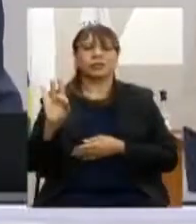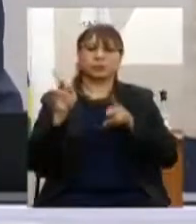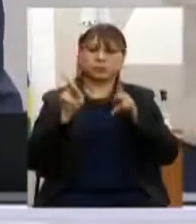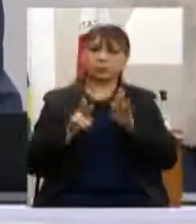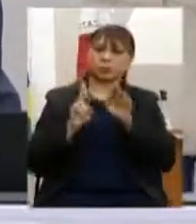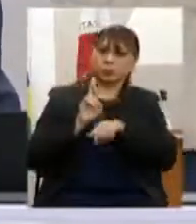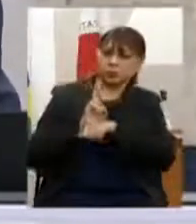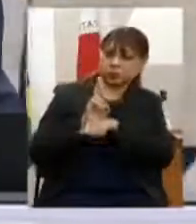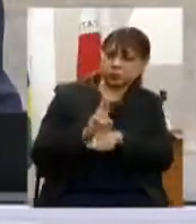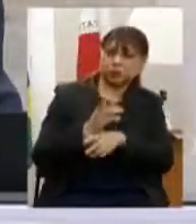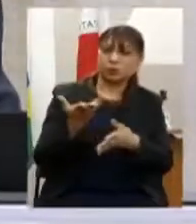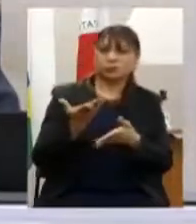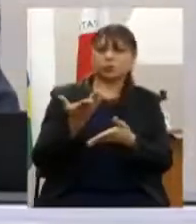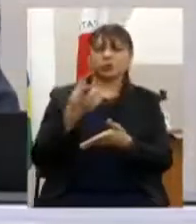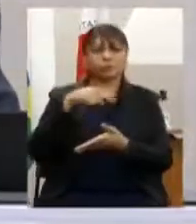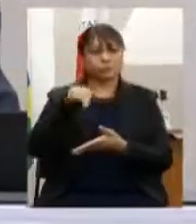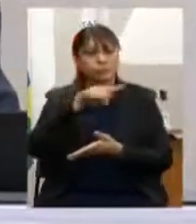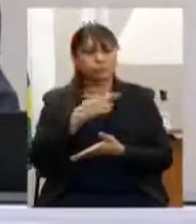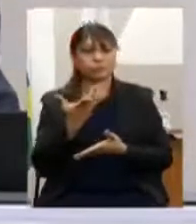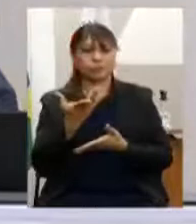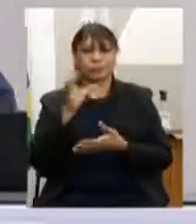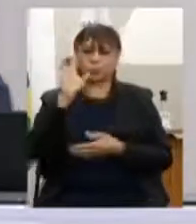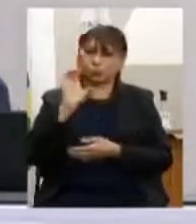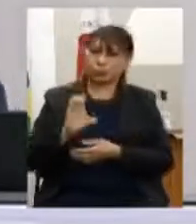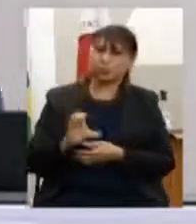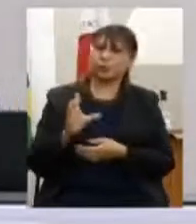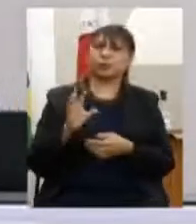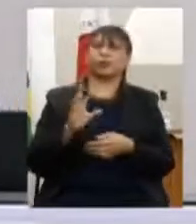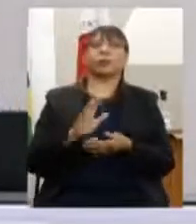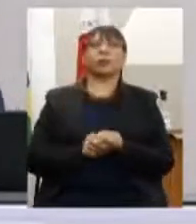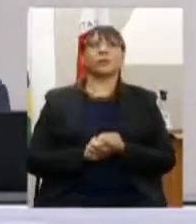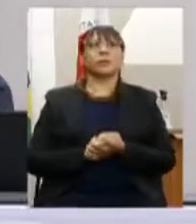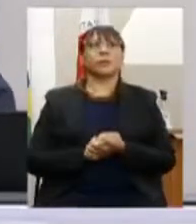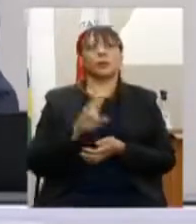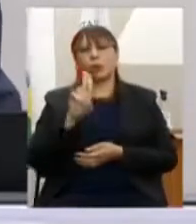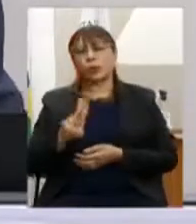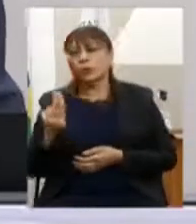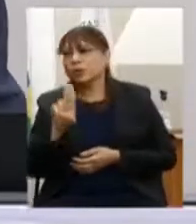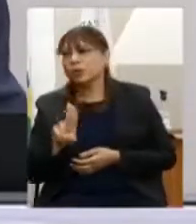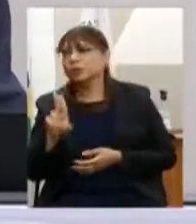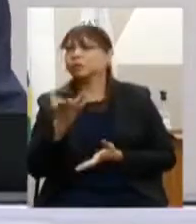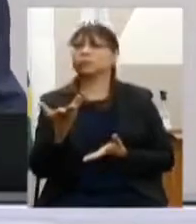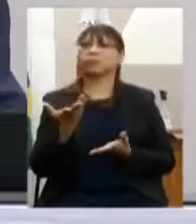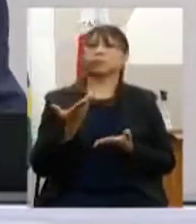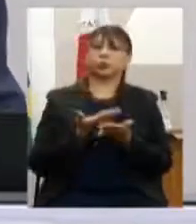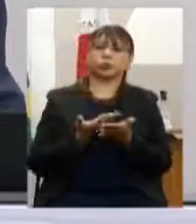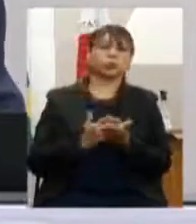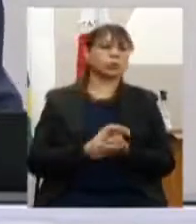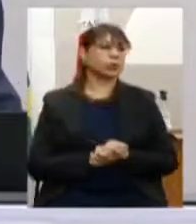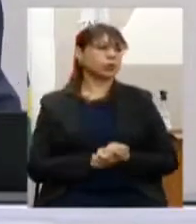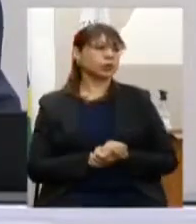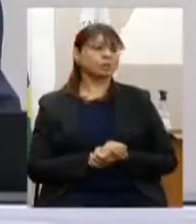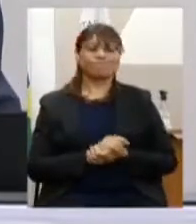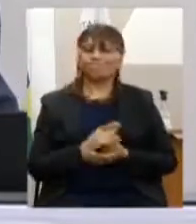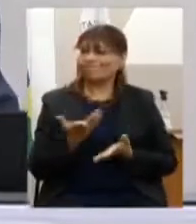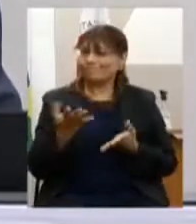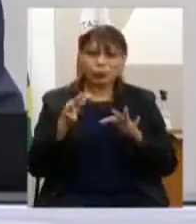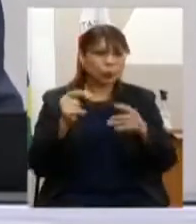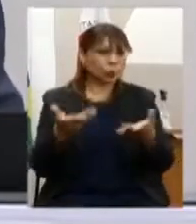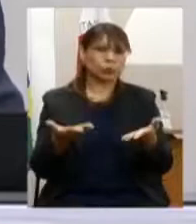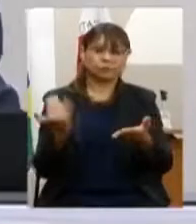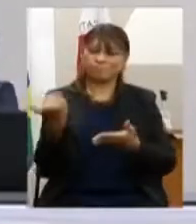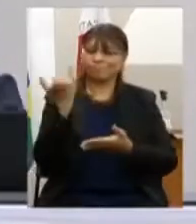vocês foram fundamentais, os conselhos, as universidades, foram fundamentais para que esse processo